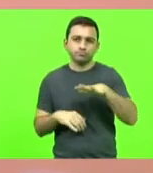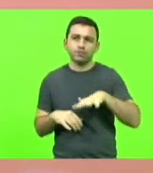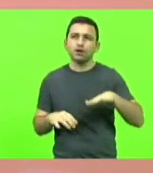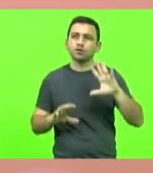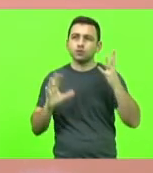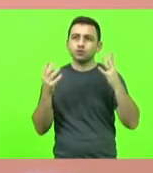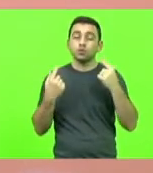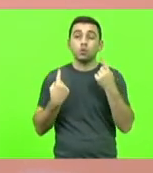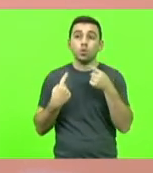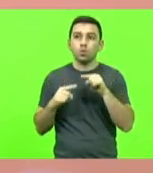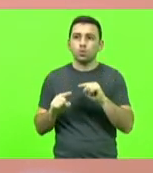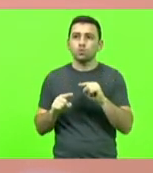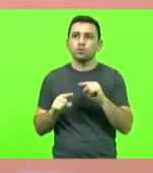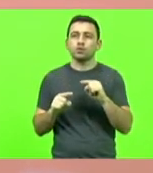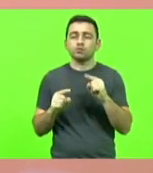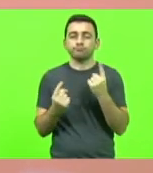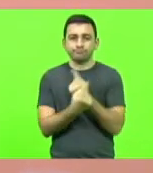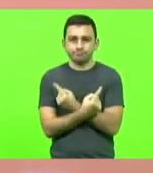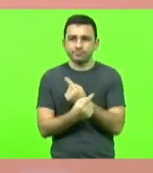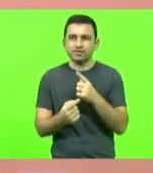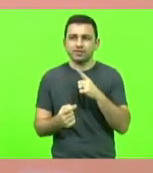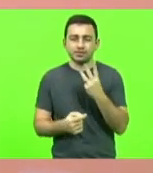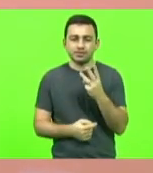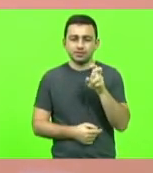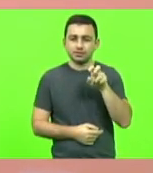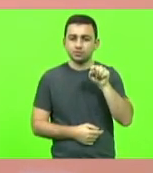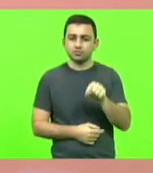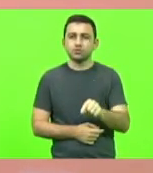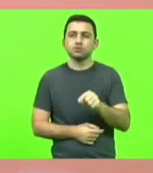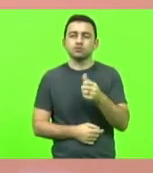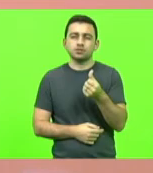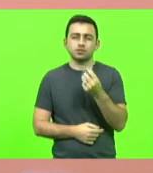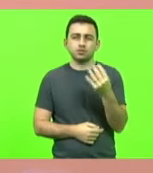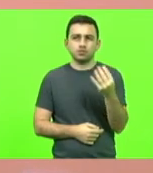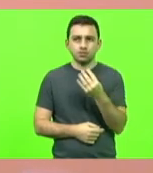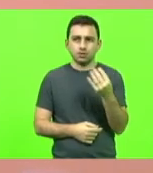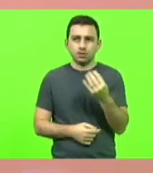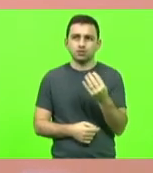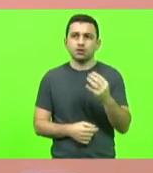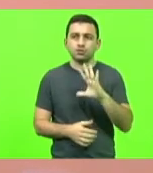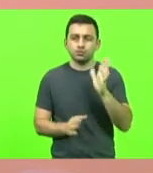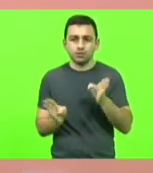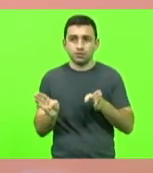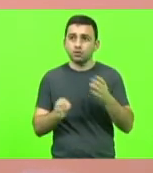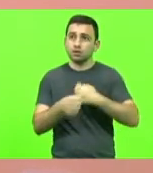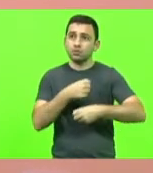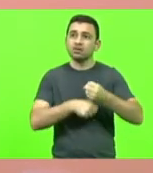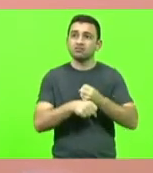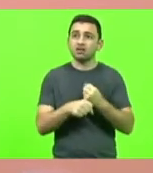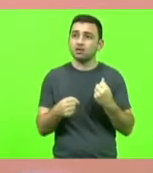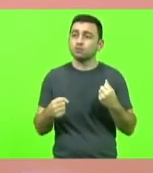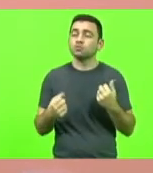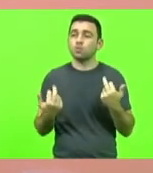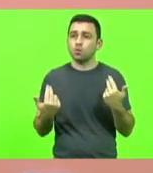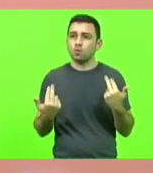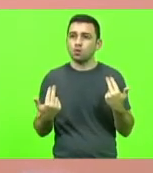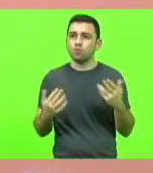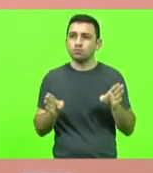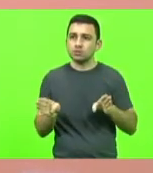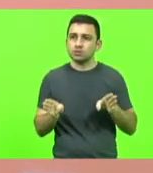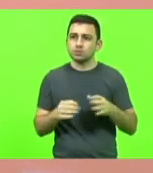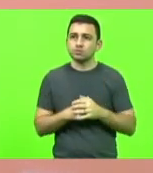35.644 do mesmo período do ano passado o que significa